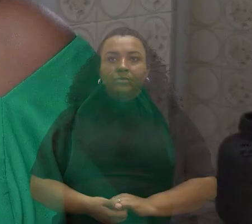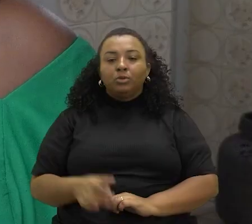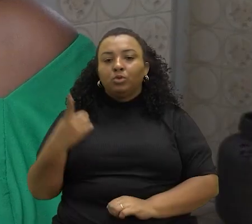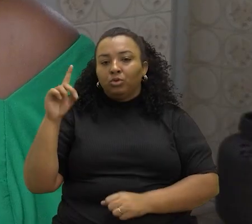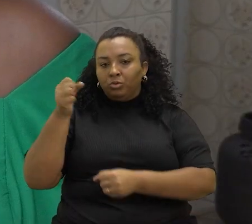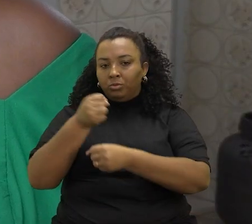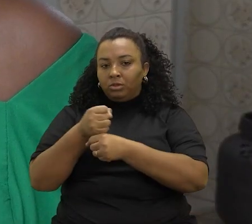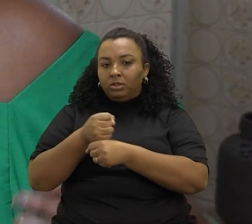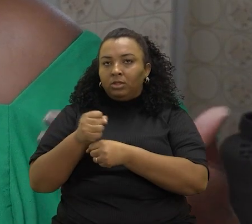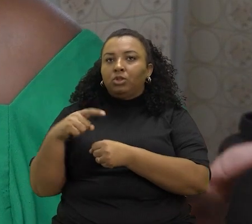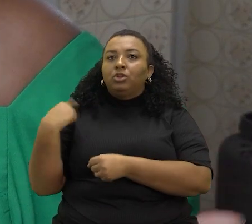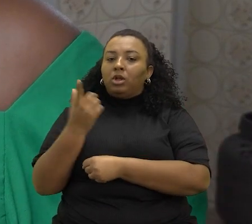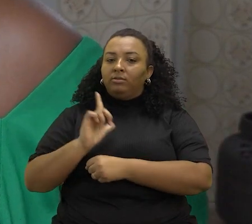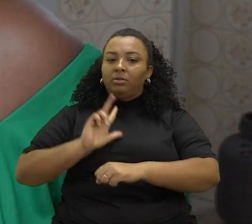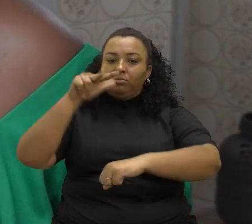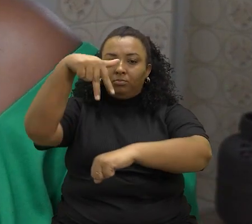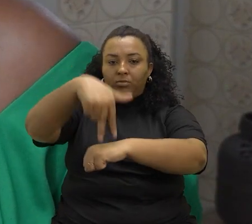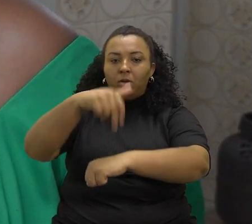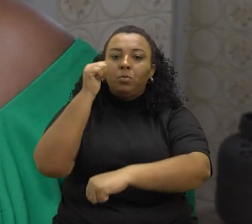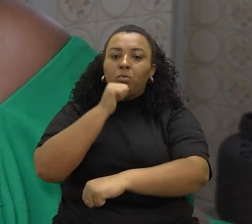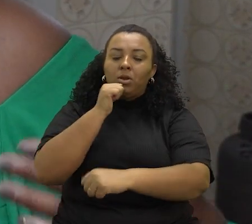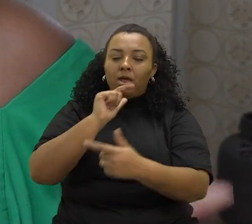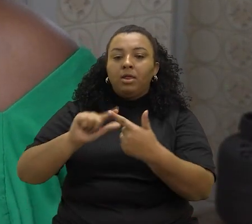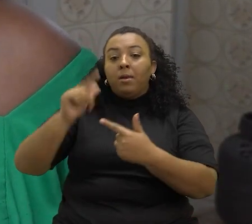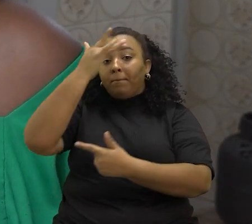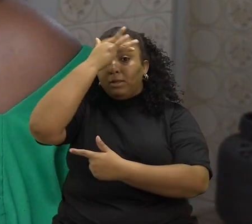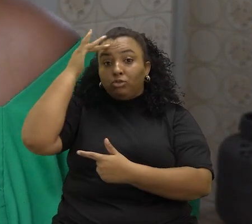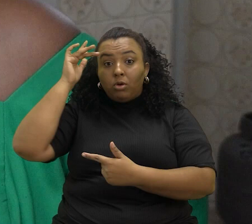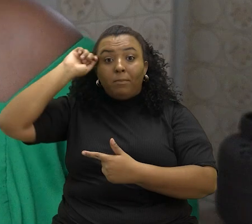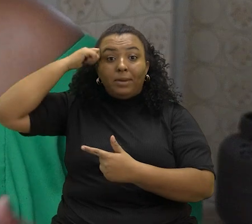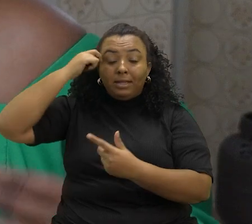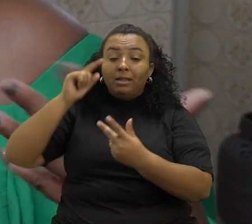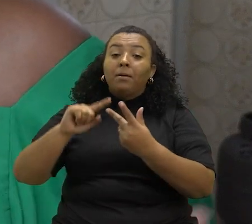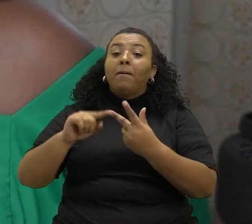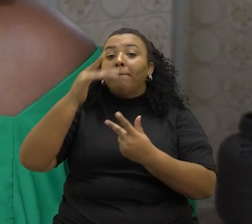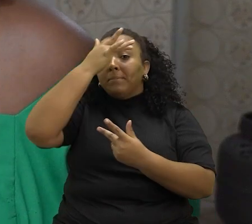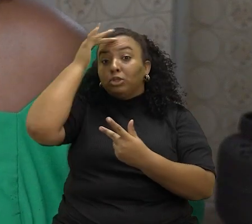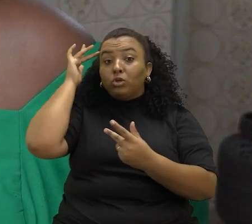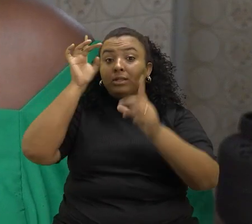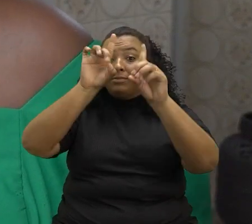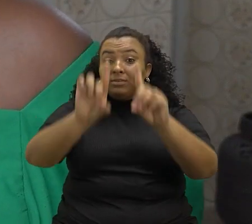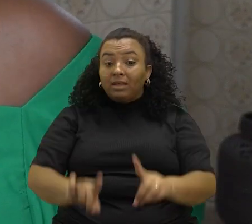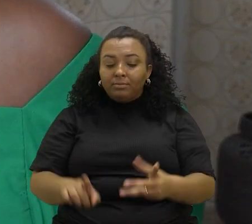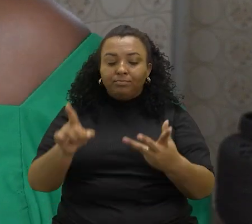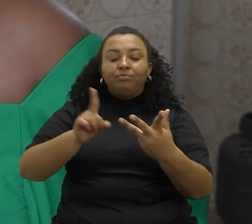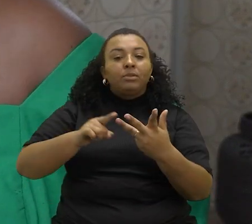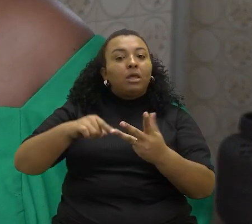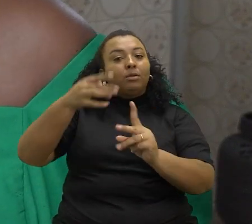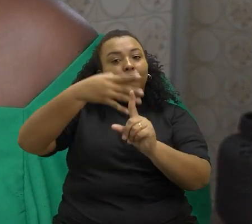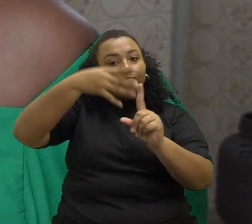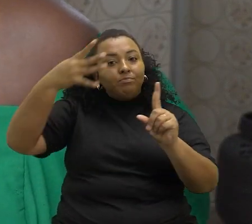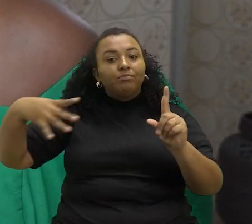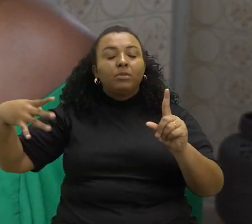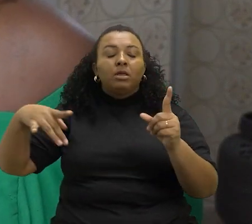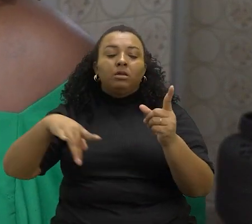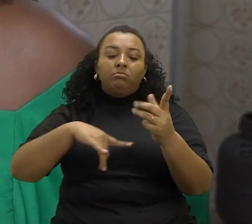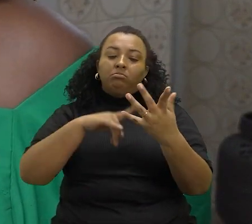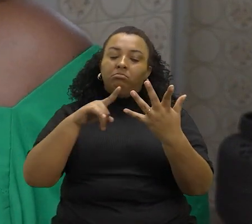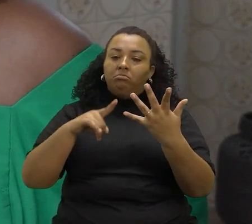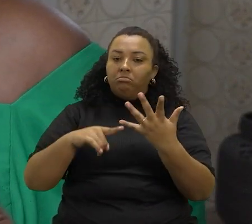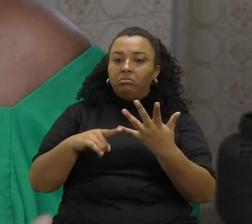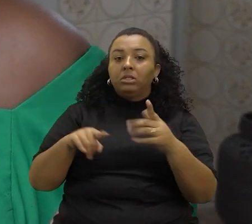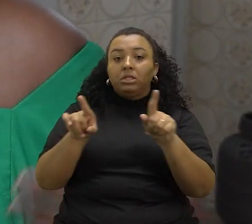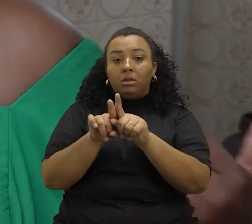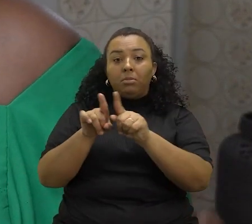Nos últimos anos a gente tem o protagonismo aí das mulheres, das pessoas negras, das pessoas com deficiências, dos LGBTQIAPN